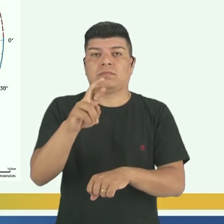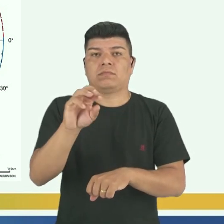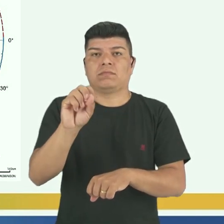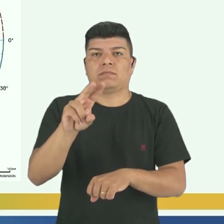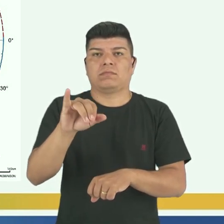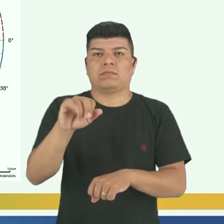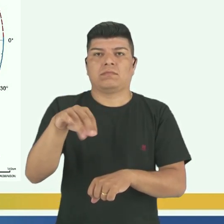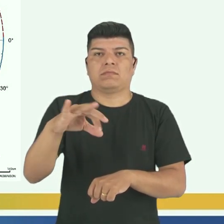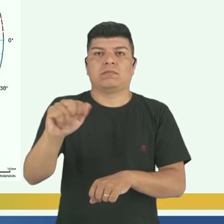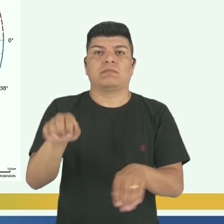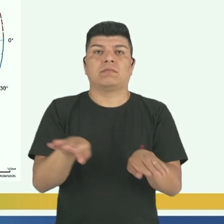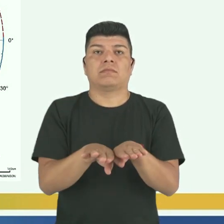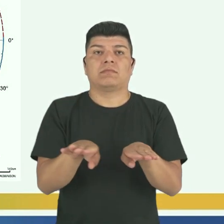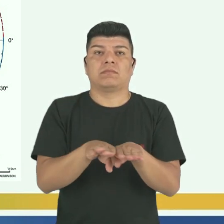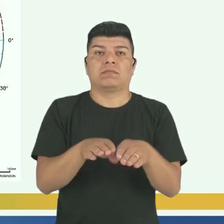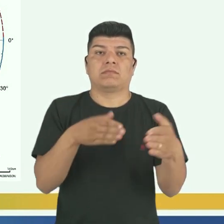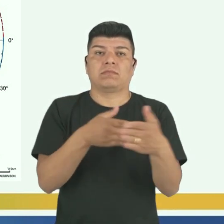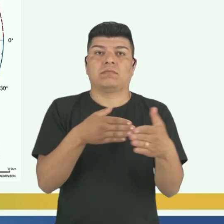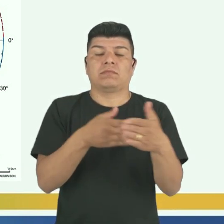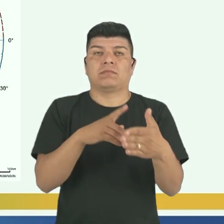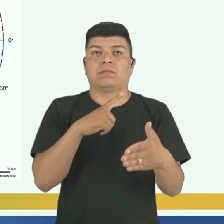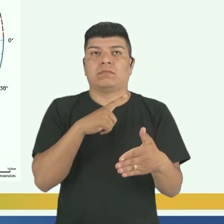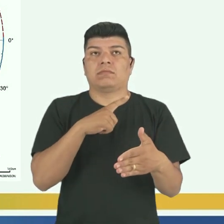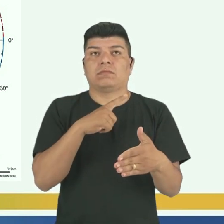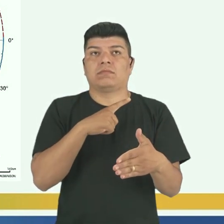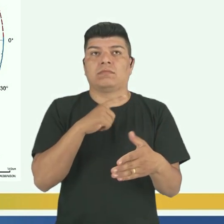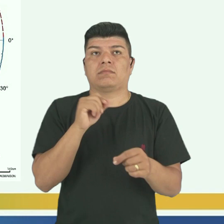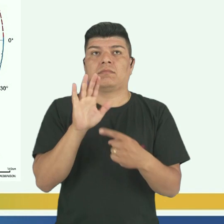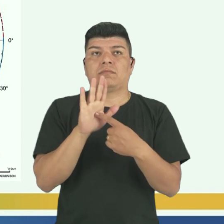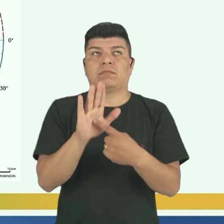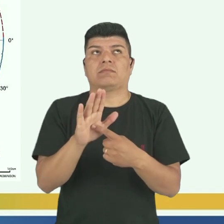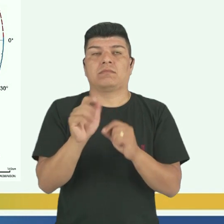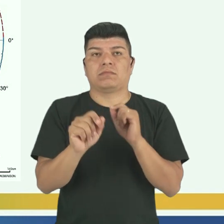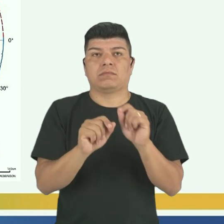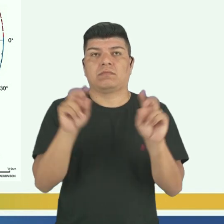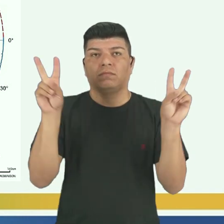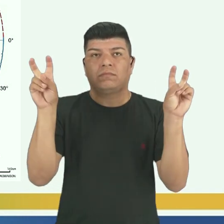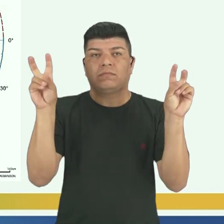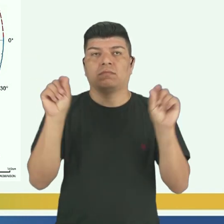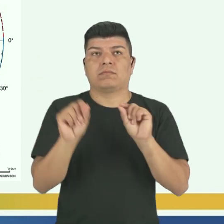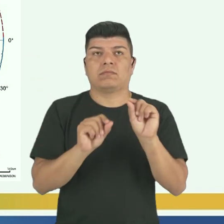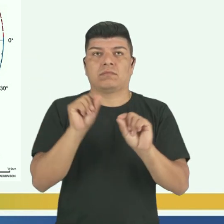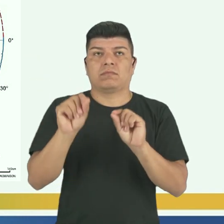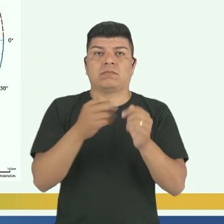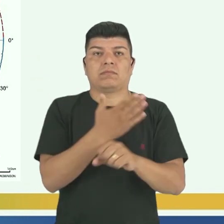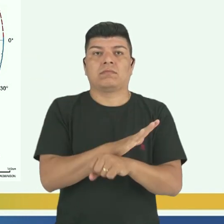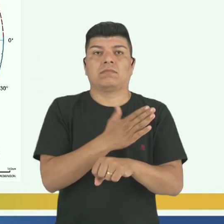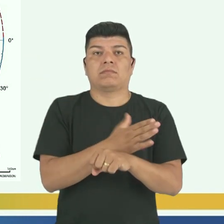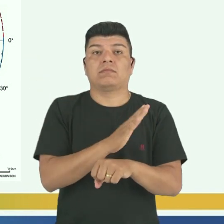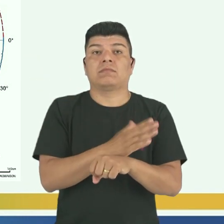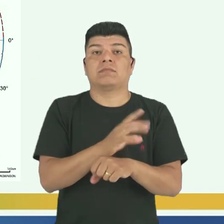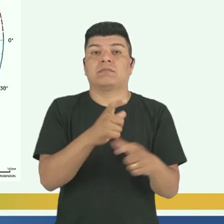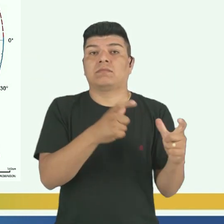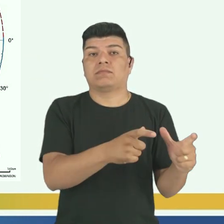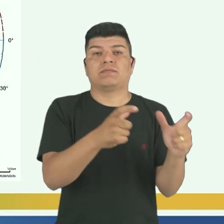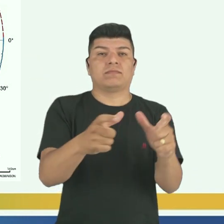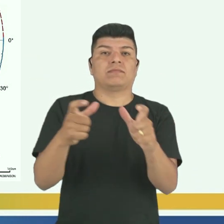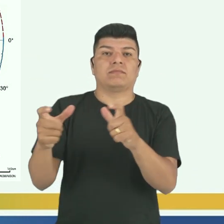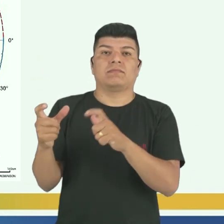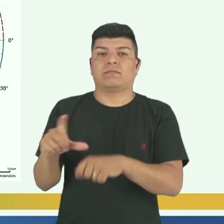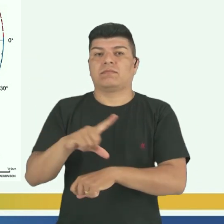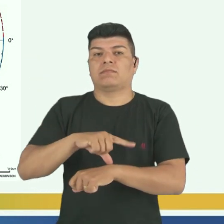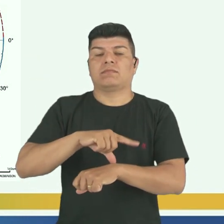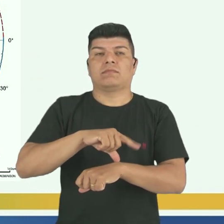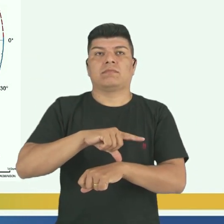Há limites, como está falando aí no título, que são mais práticos para determinados locais. Então, o